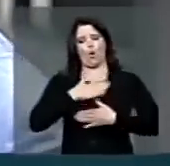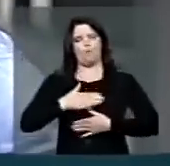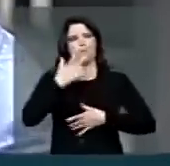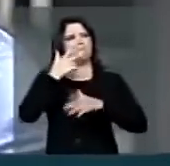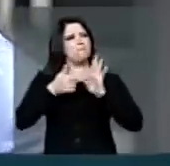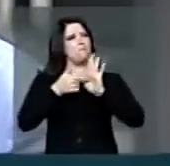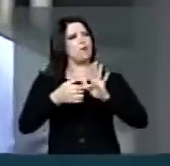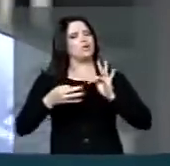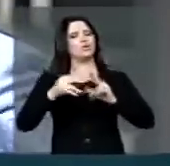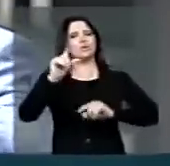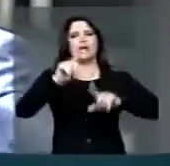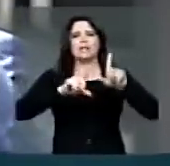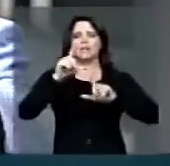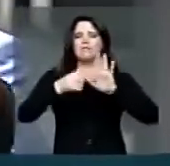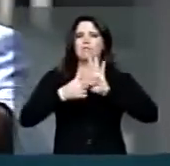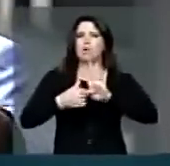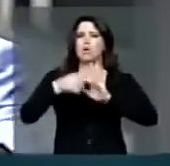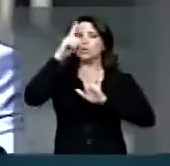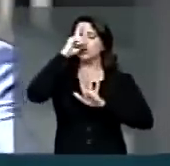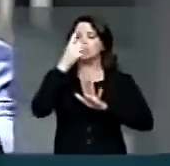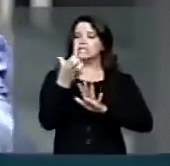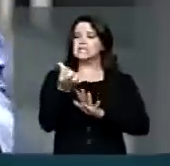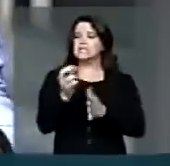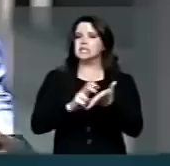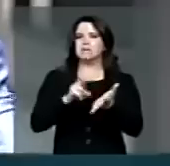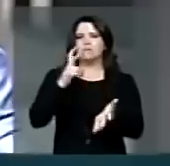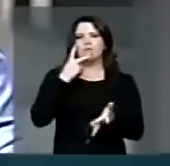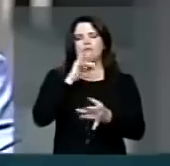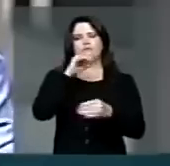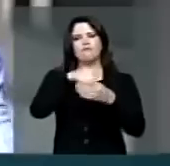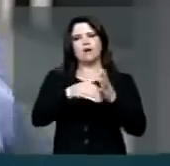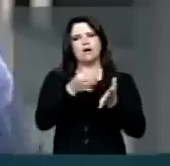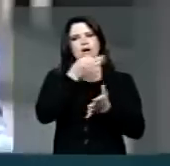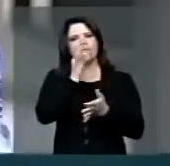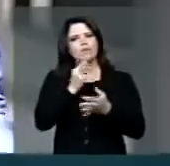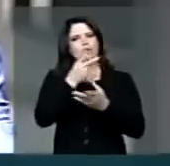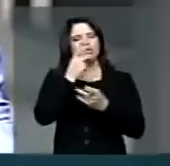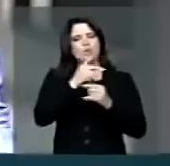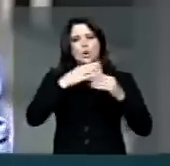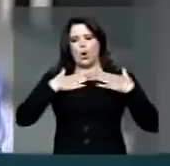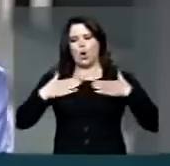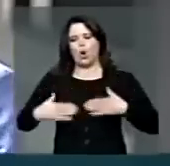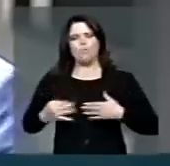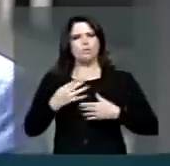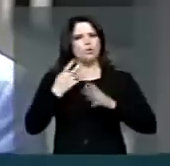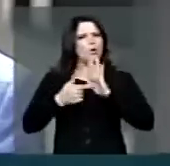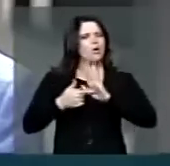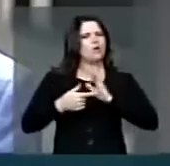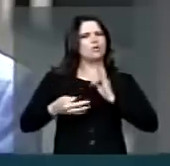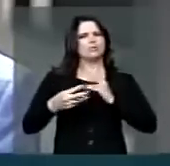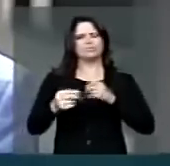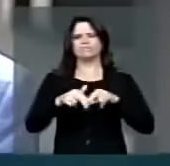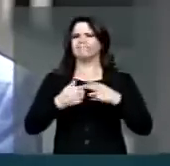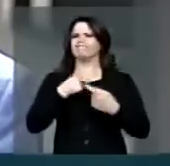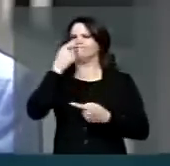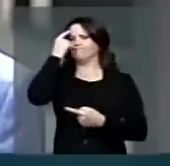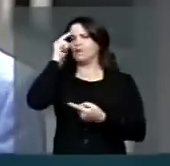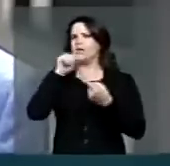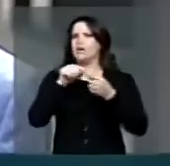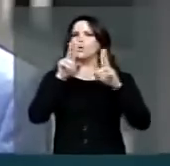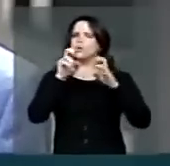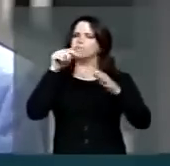programa de televisão que nos bota seis horas da manhã na mesa do café, corpos. Portanto, eu acho que esse é um tema